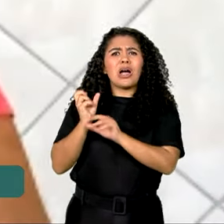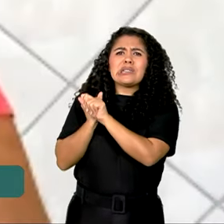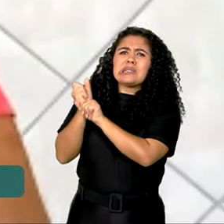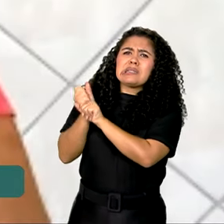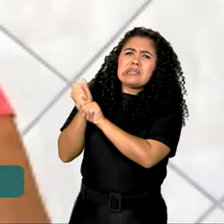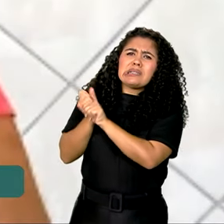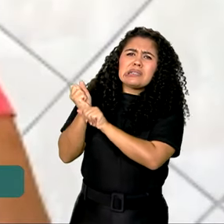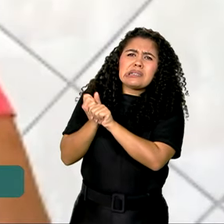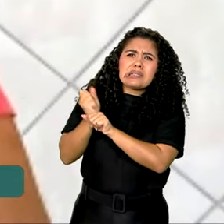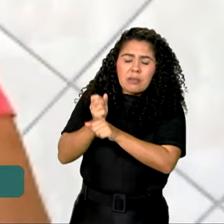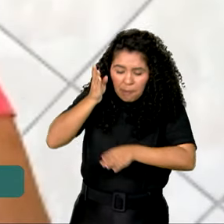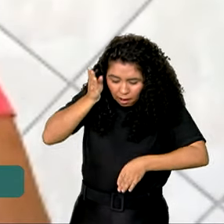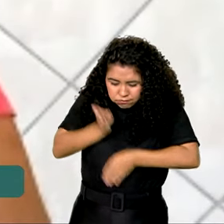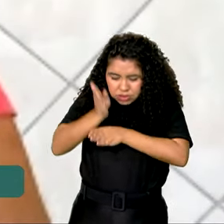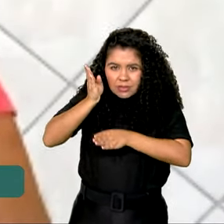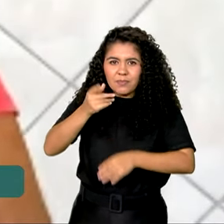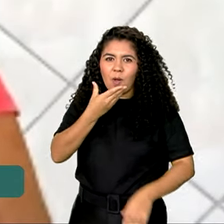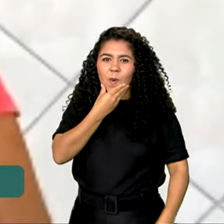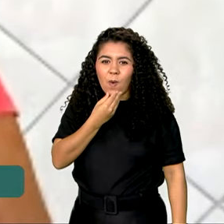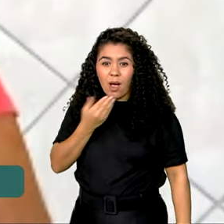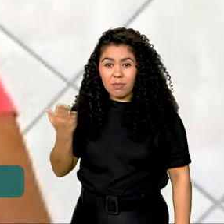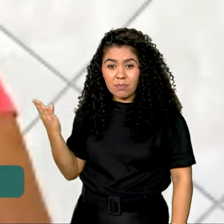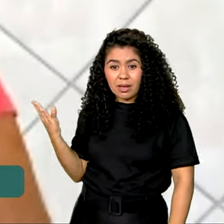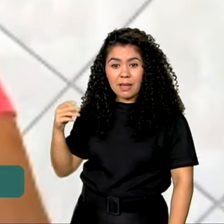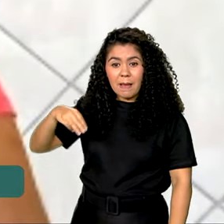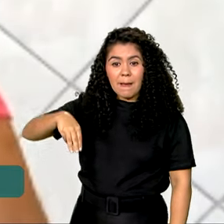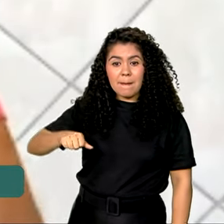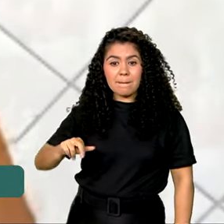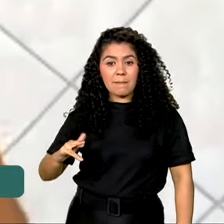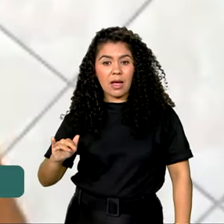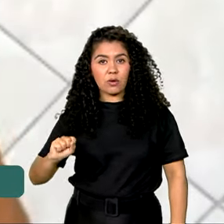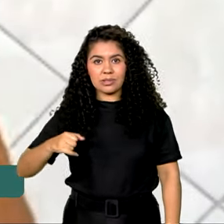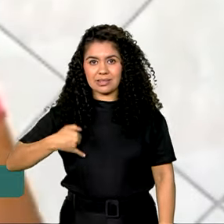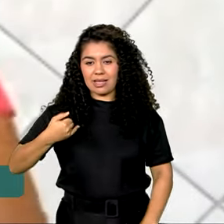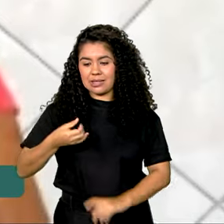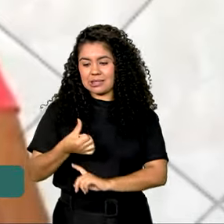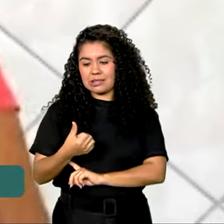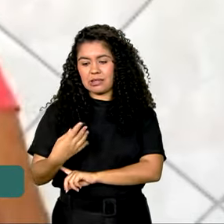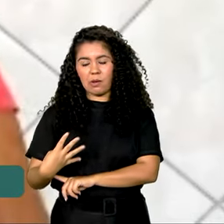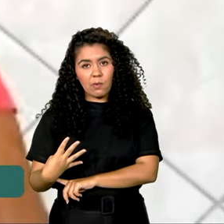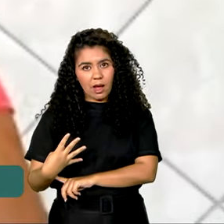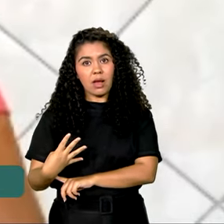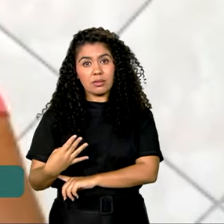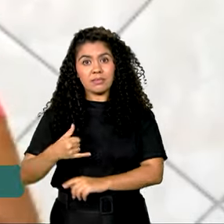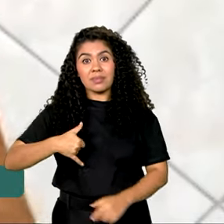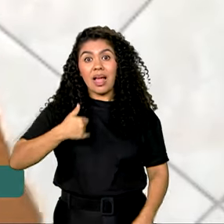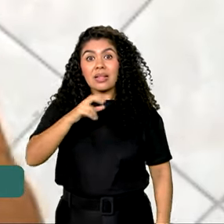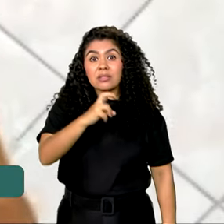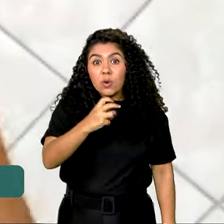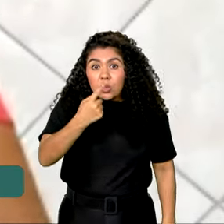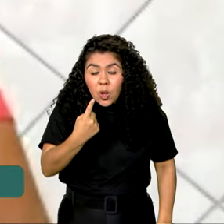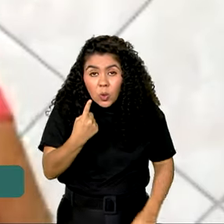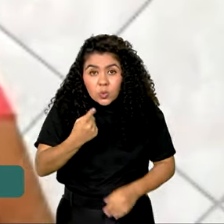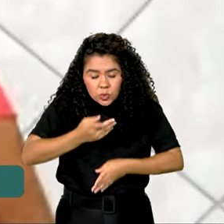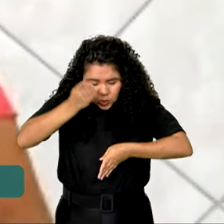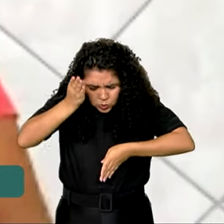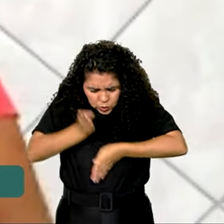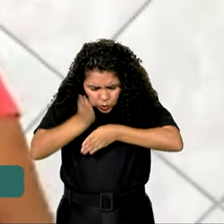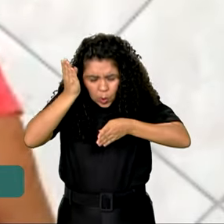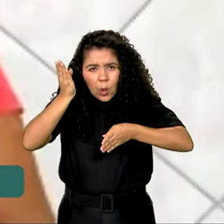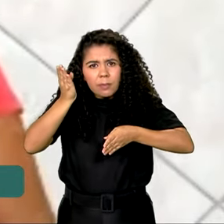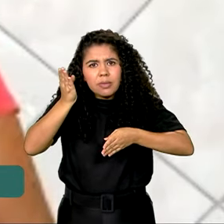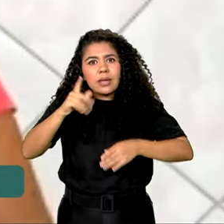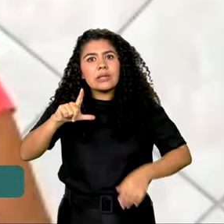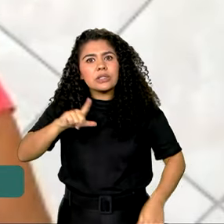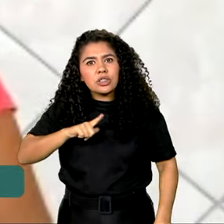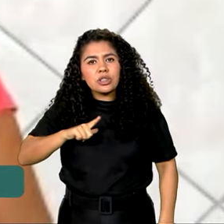descoberta. Foi o caso do Marcos, que hoje está com 64 anos. Ao 51, ele descobriu, por acaso, que